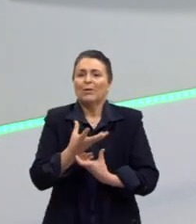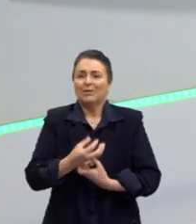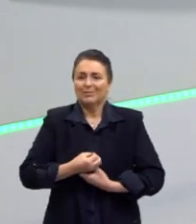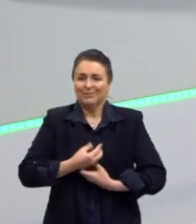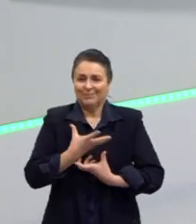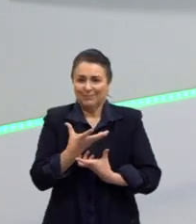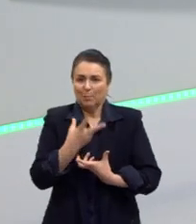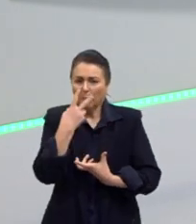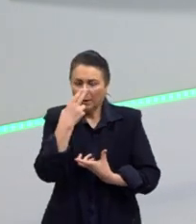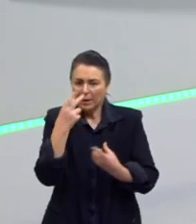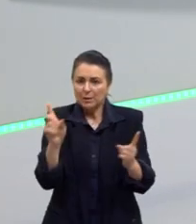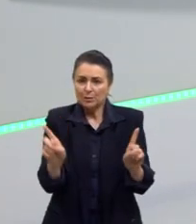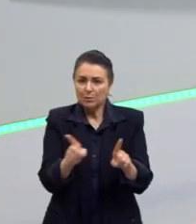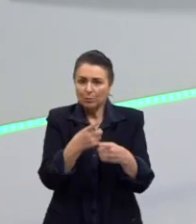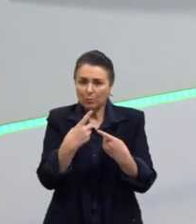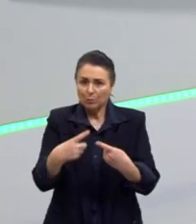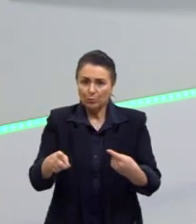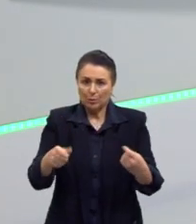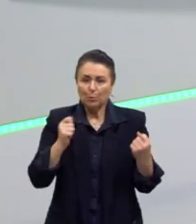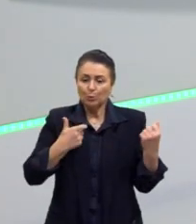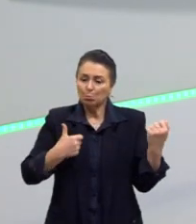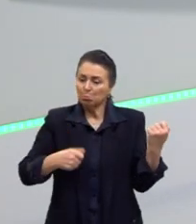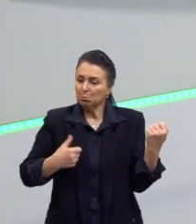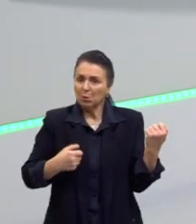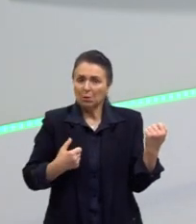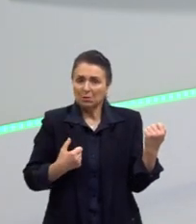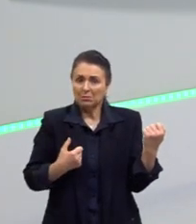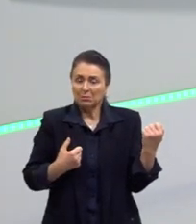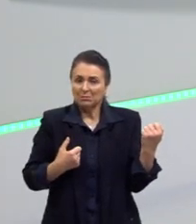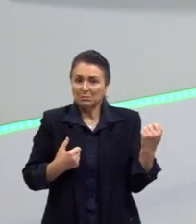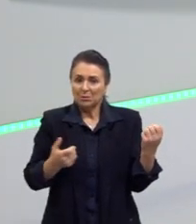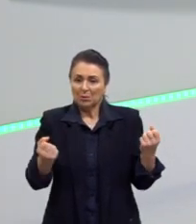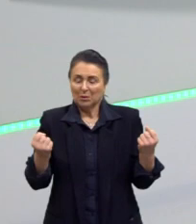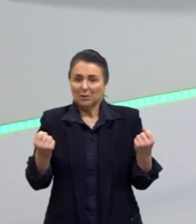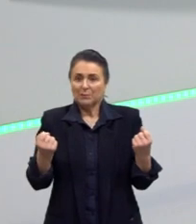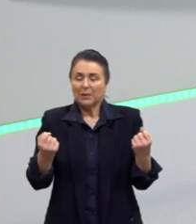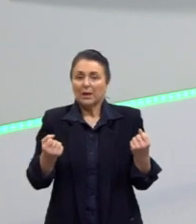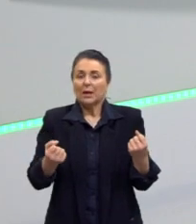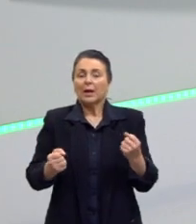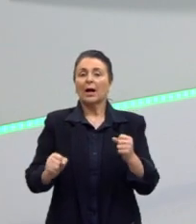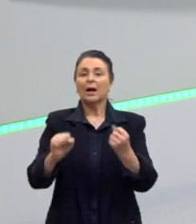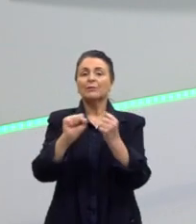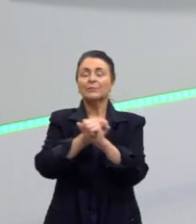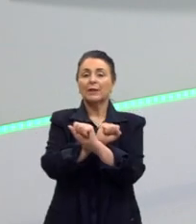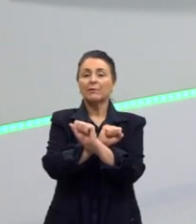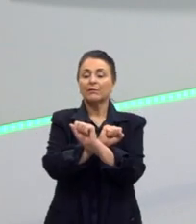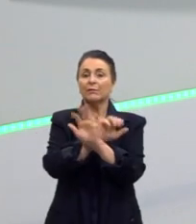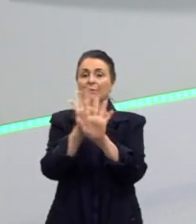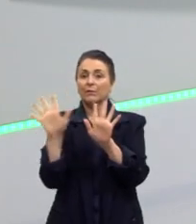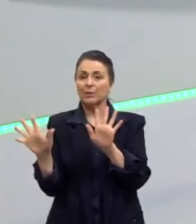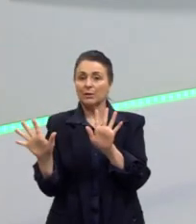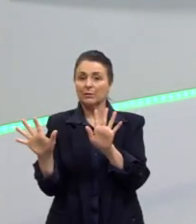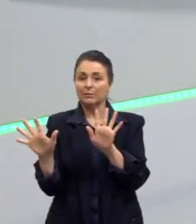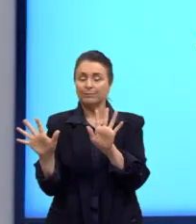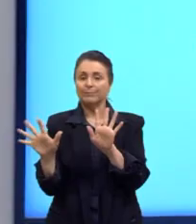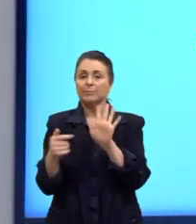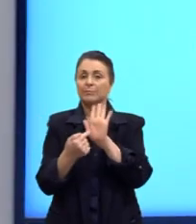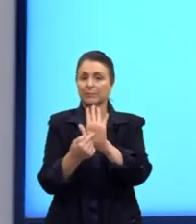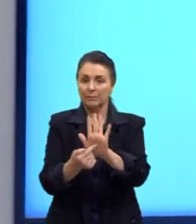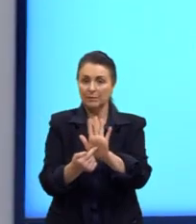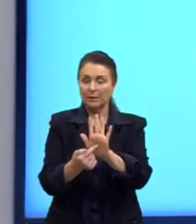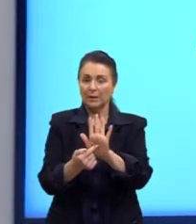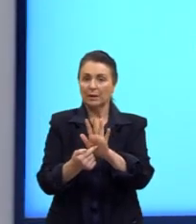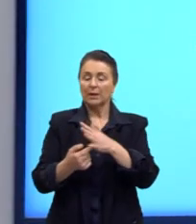que parece uma música, que dá para ser tocada. Figuras de linguagem, então, que costumam aparecer nesses poemas. A